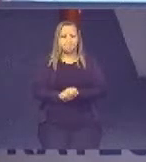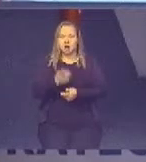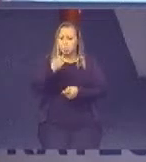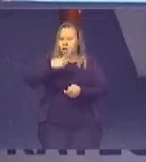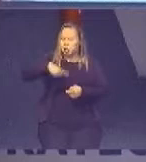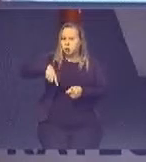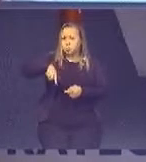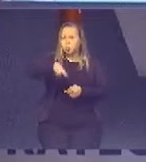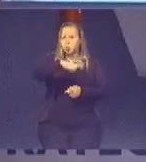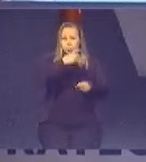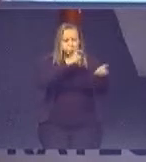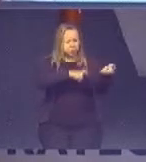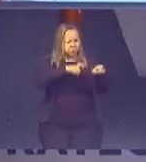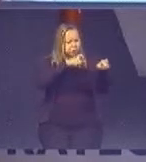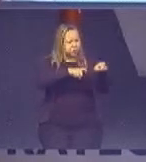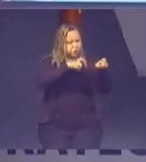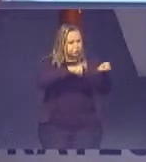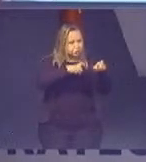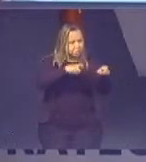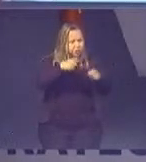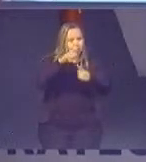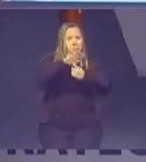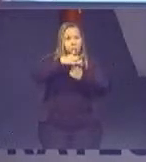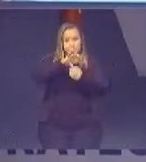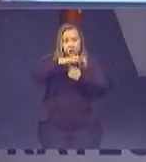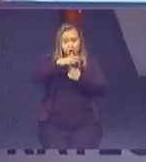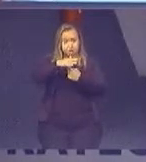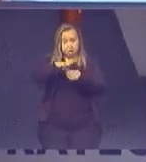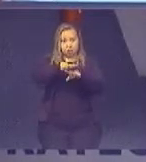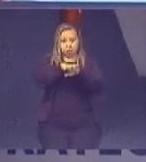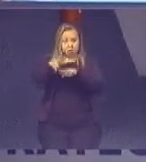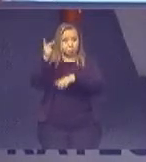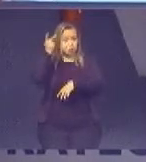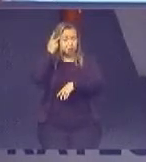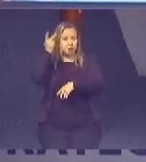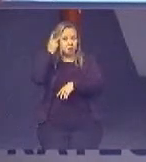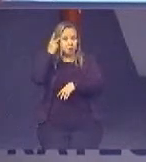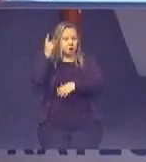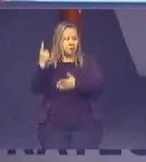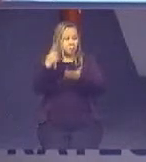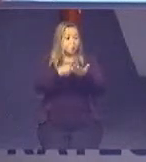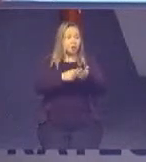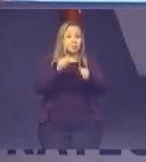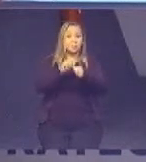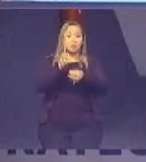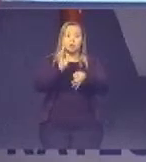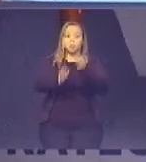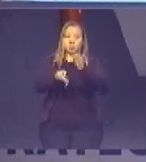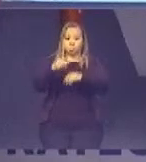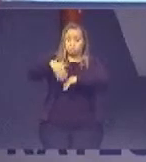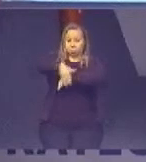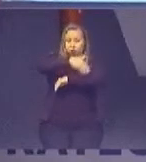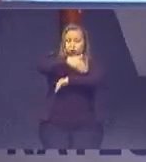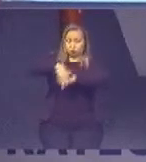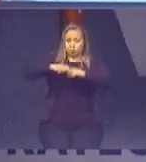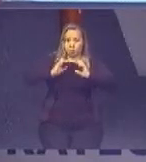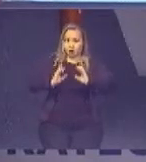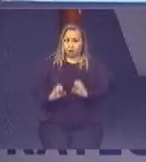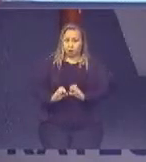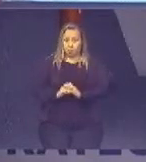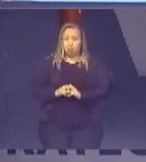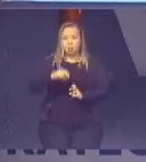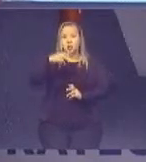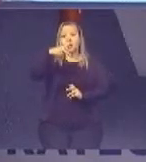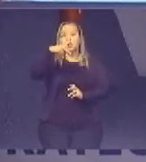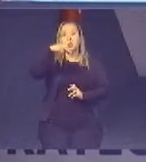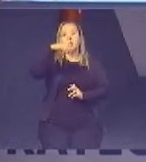sertões do meu Paraná e inclusive em São Paulo onde fui convidada para fazer o Justiça no bairro em Carapicuíba